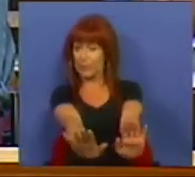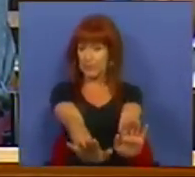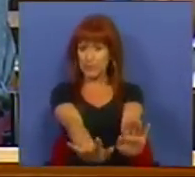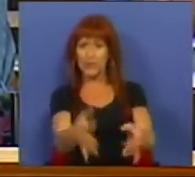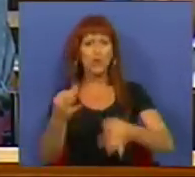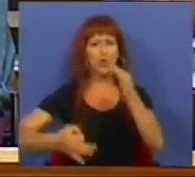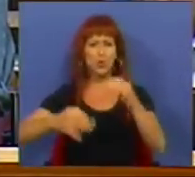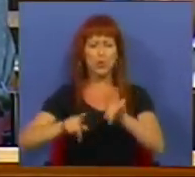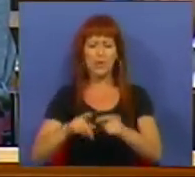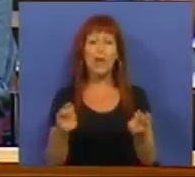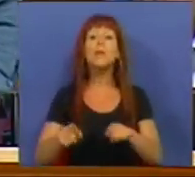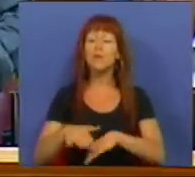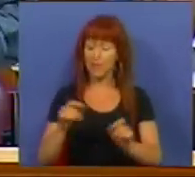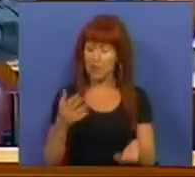à justiça. E foi isso que ficou aqui provado.